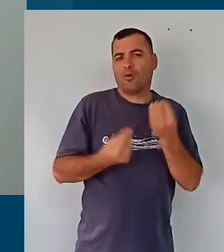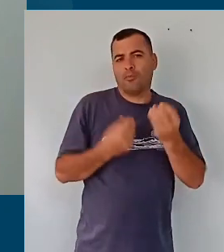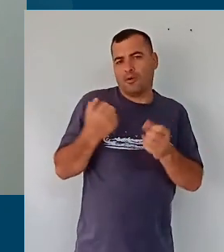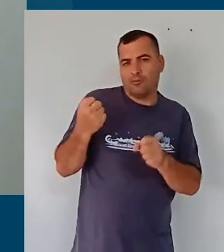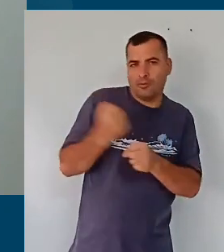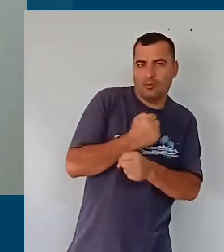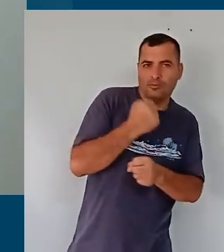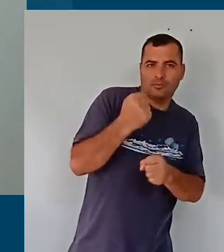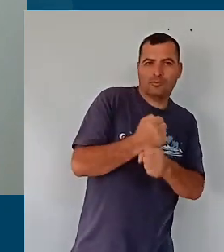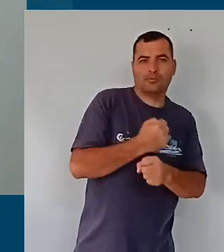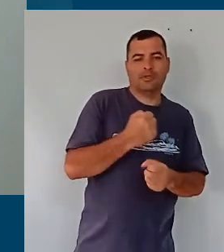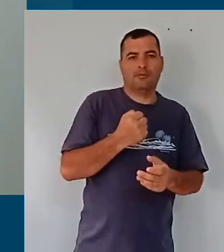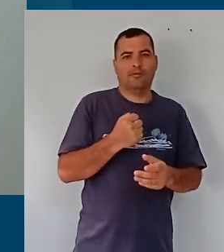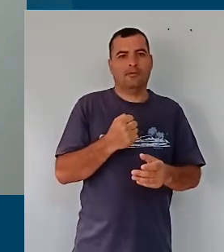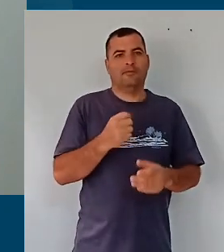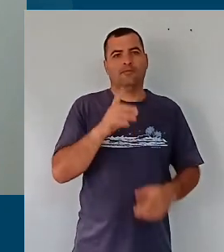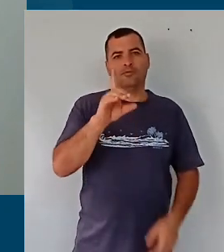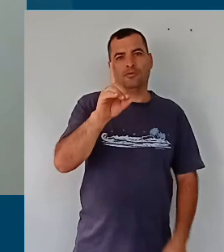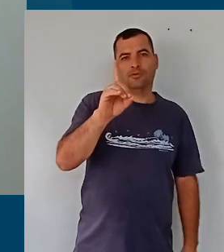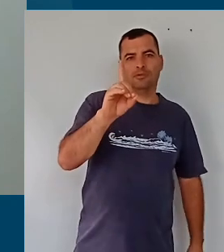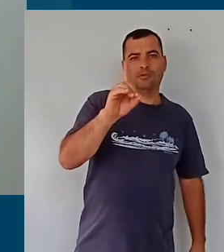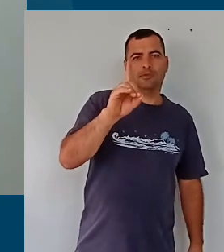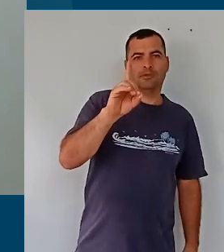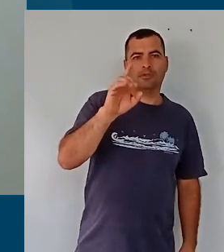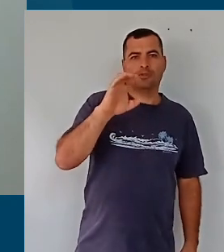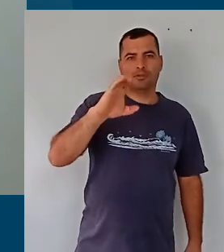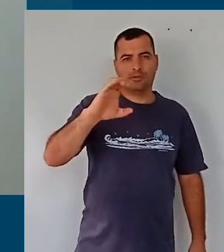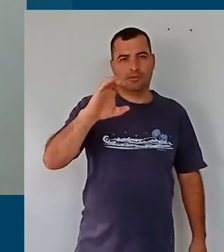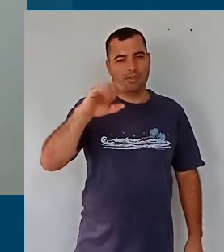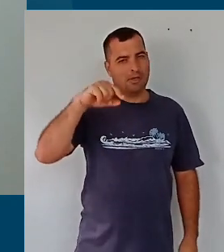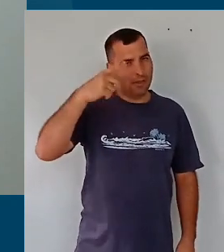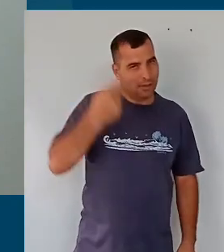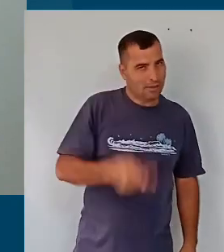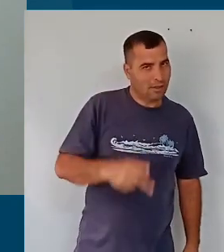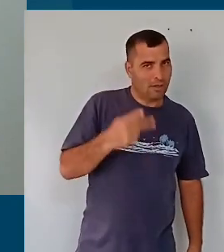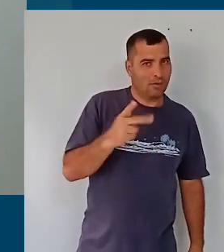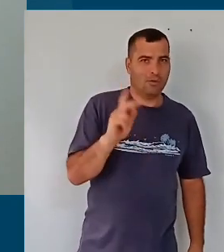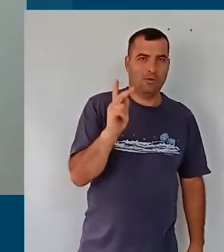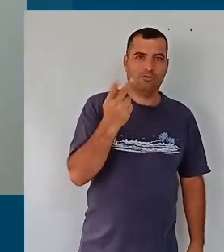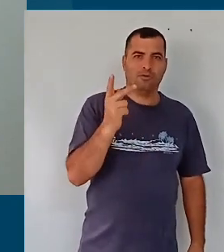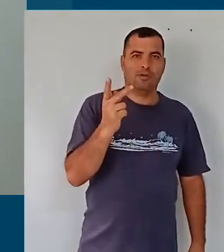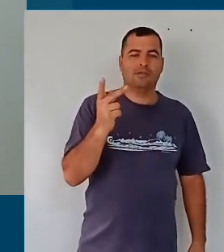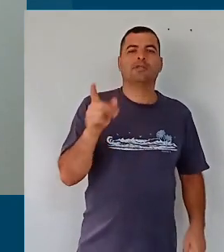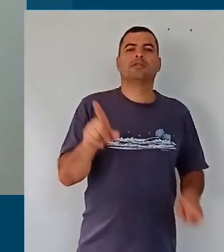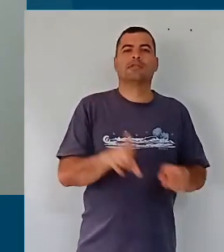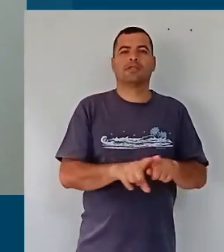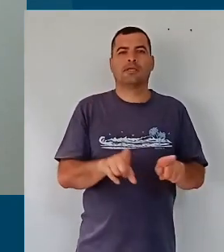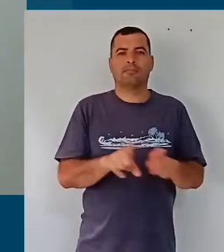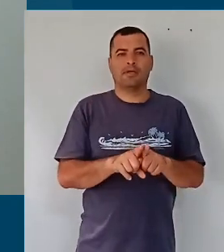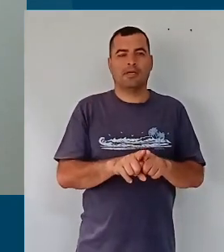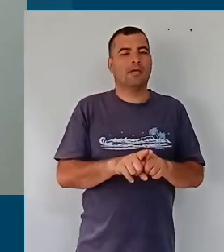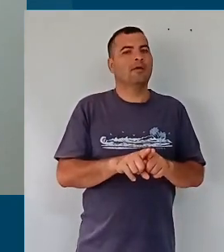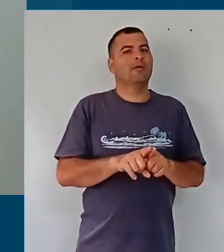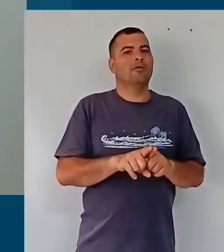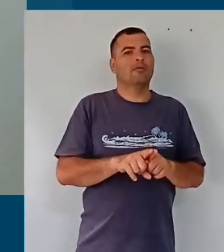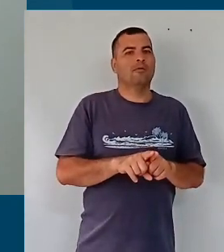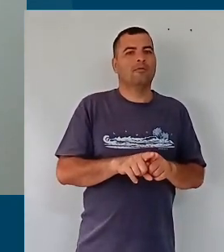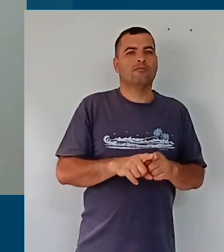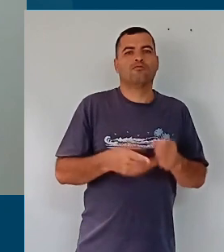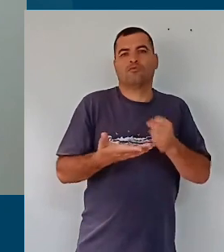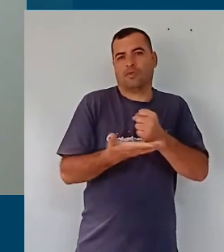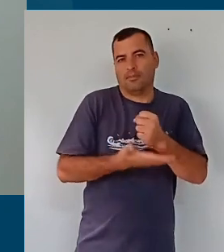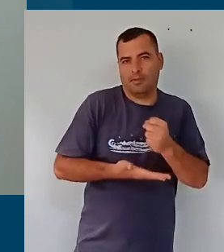construção das diretrizes curriculares de Hortolândia, contempla o público do